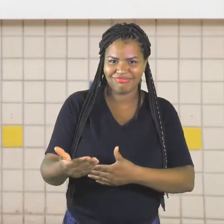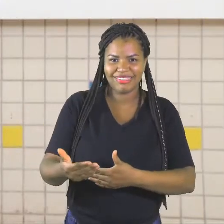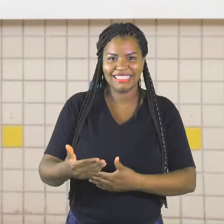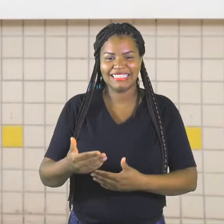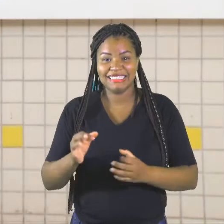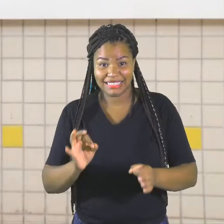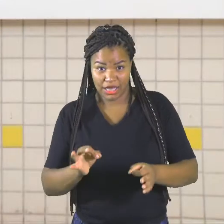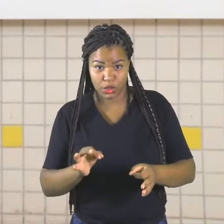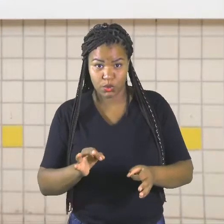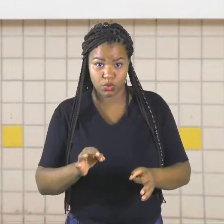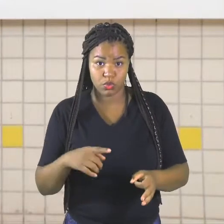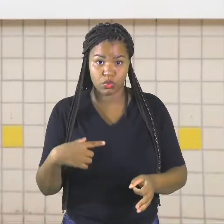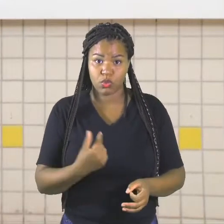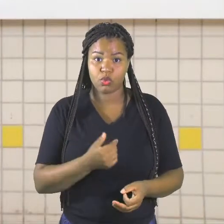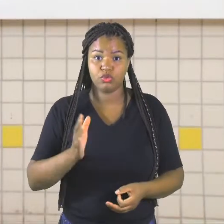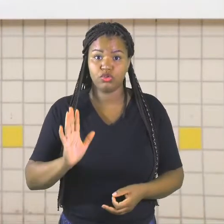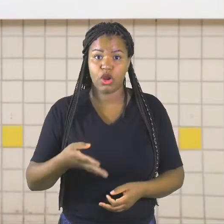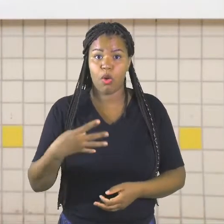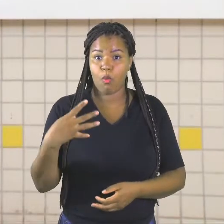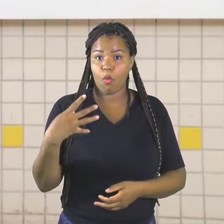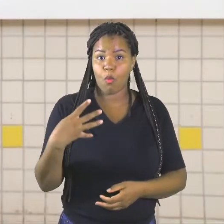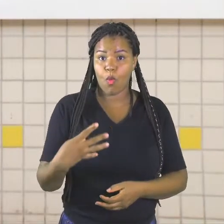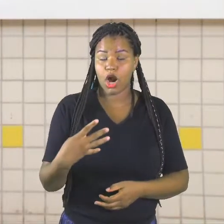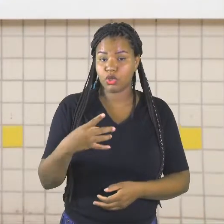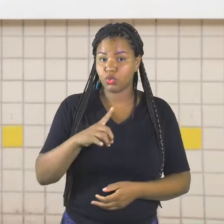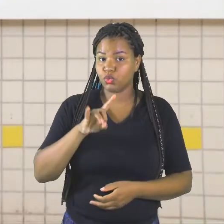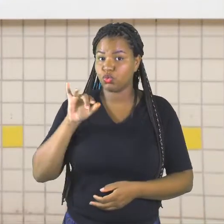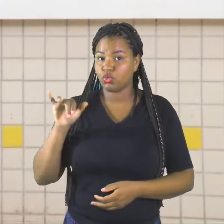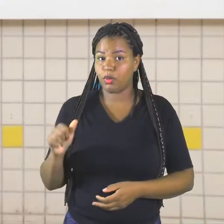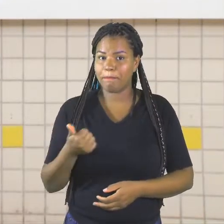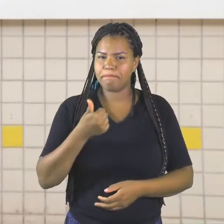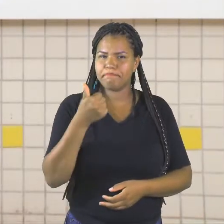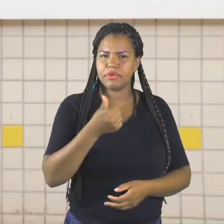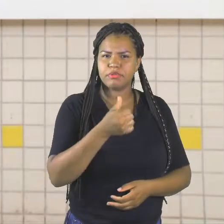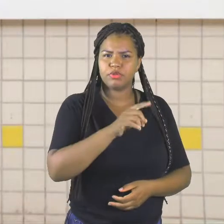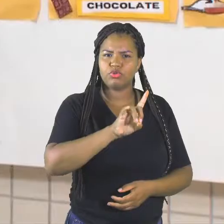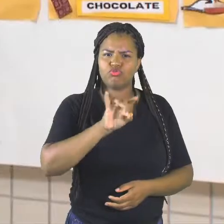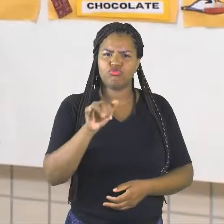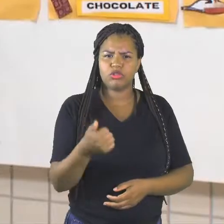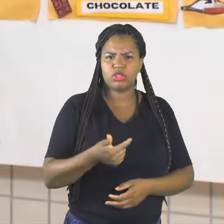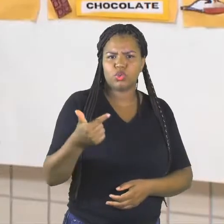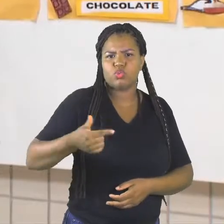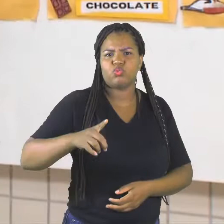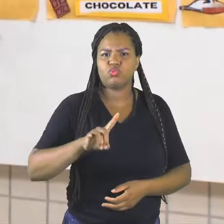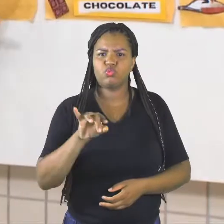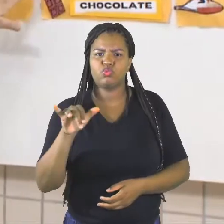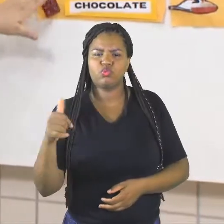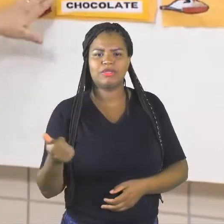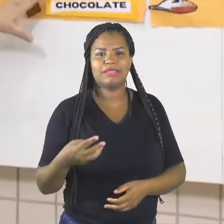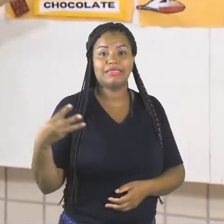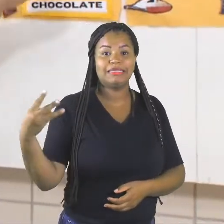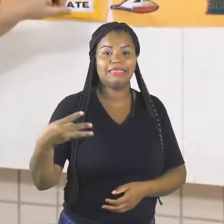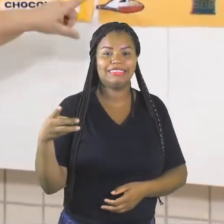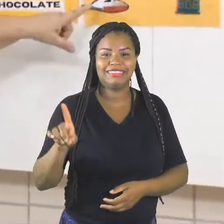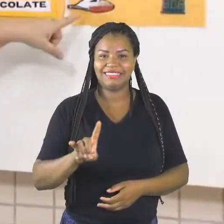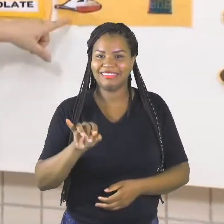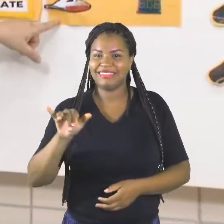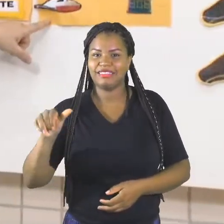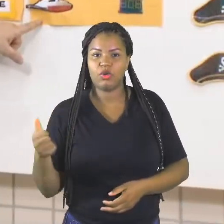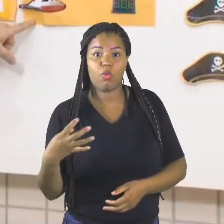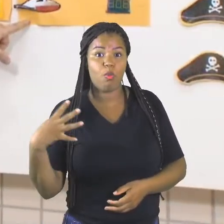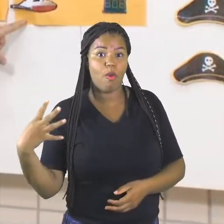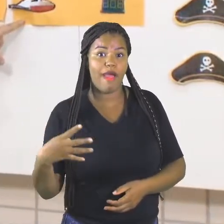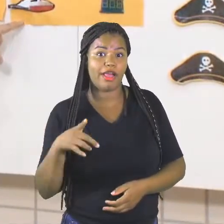estamos, ó, no quarto dia, ó. No primeiro dia, o segundo dia, o terceiro dia, o